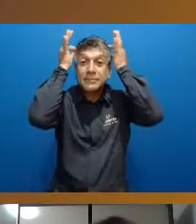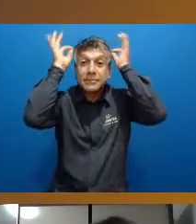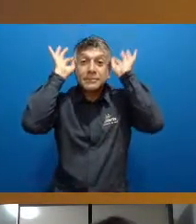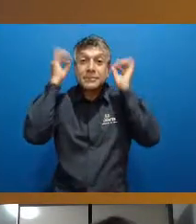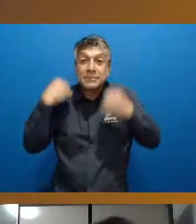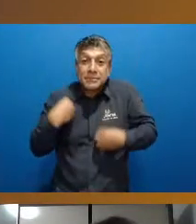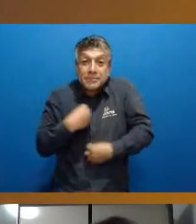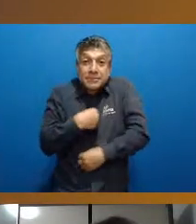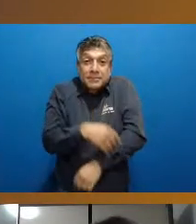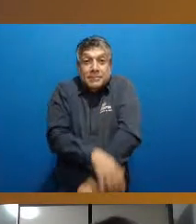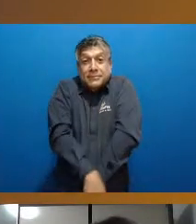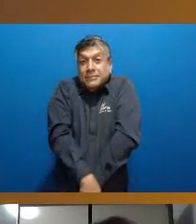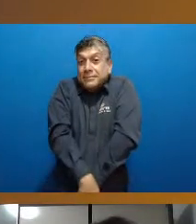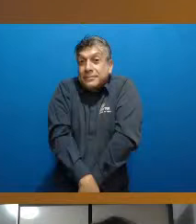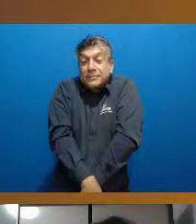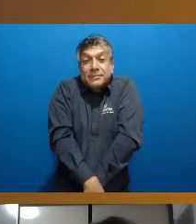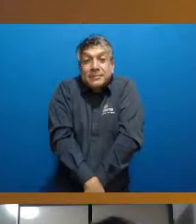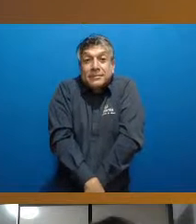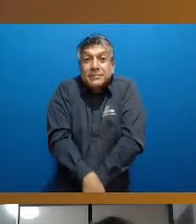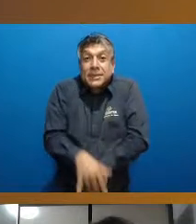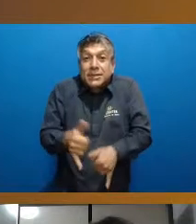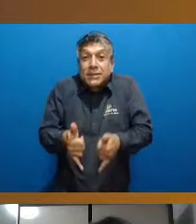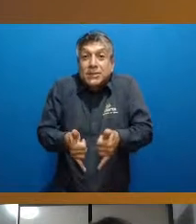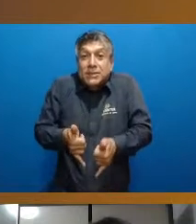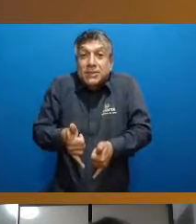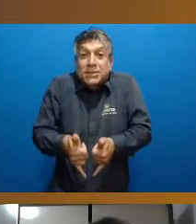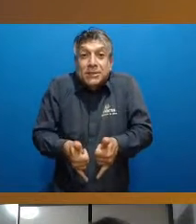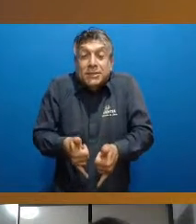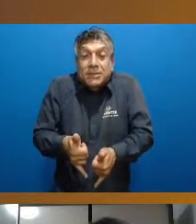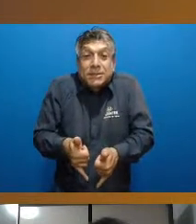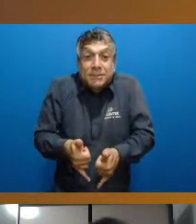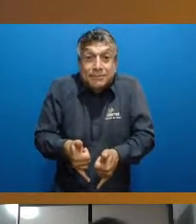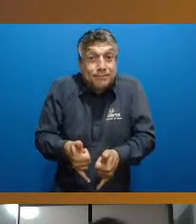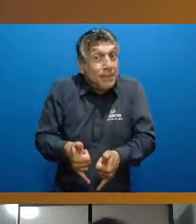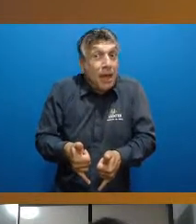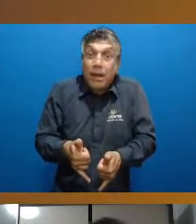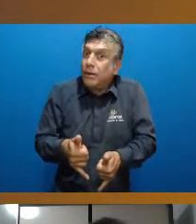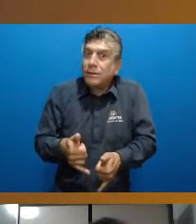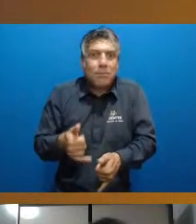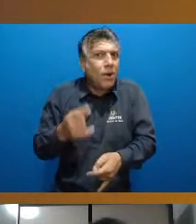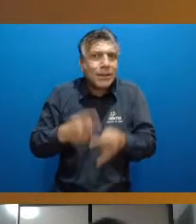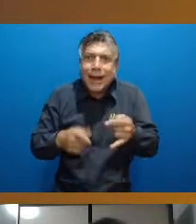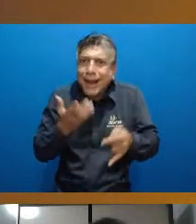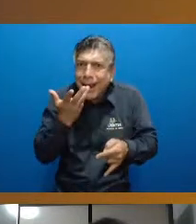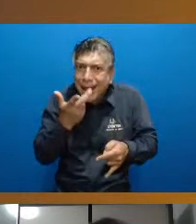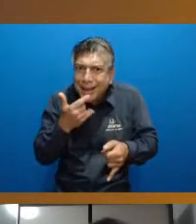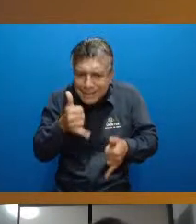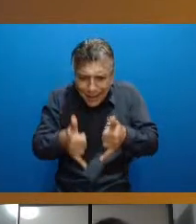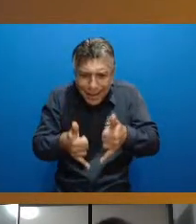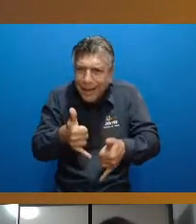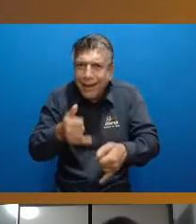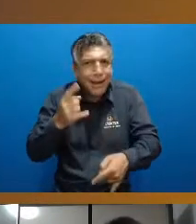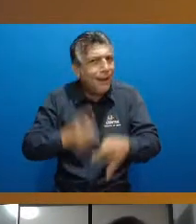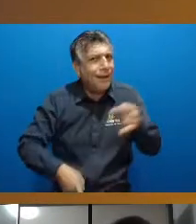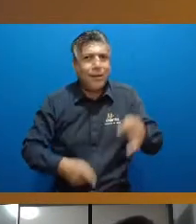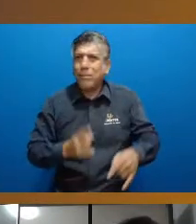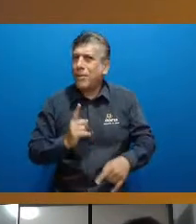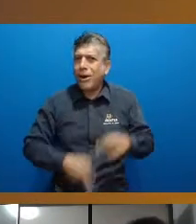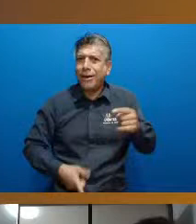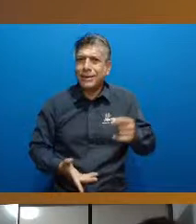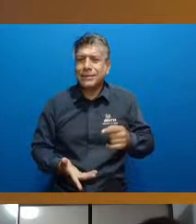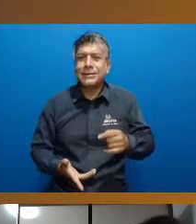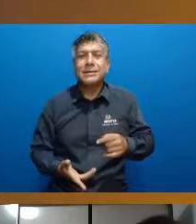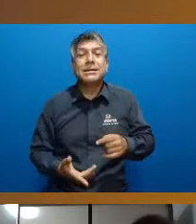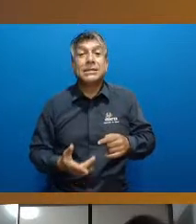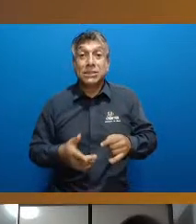arrumadinho algumas já estão usando salto né que pra mim é um crime usar salto em criança pequena né então ela